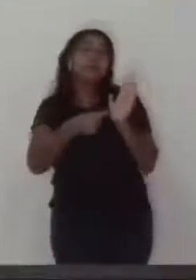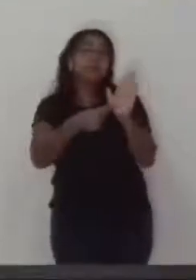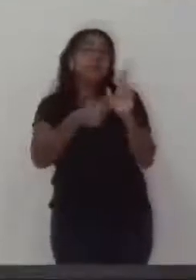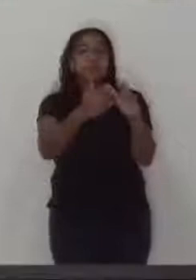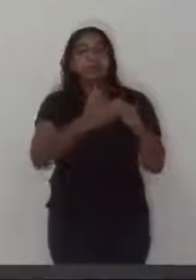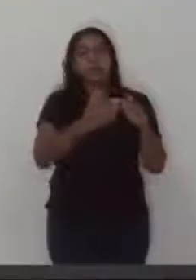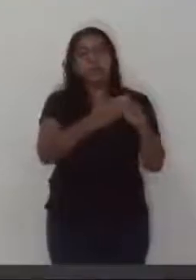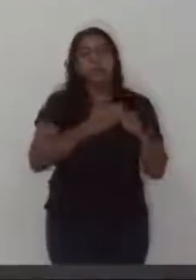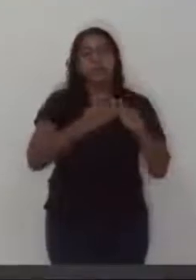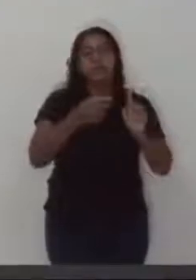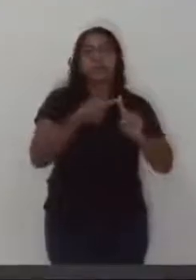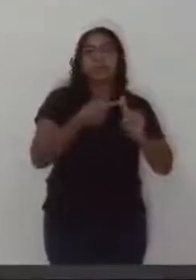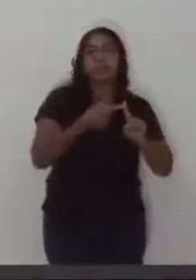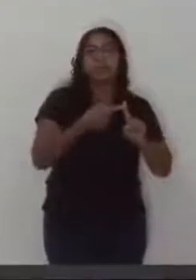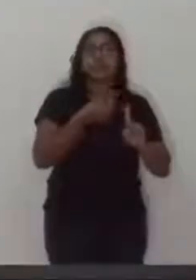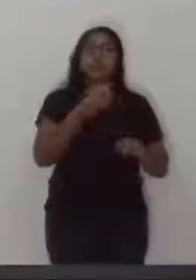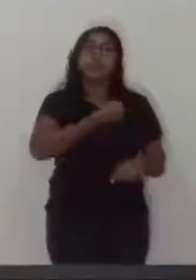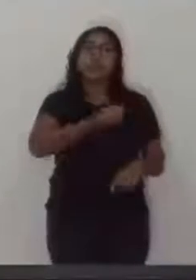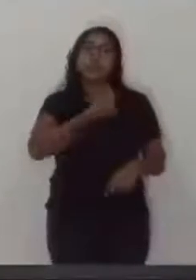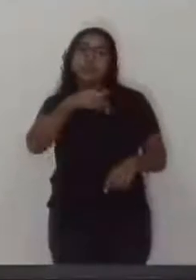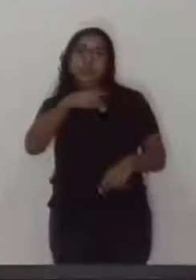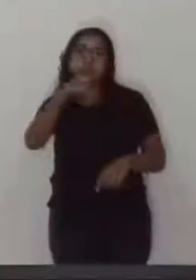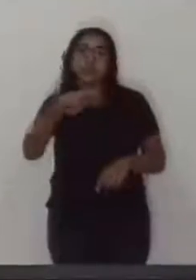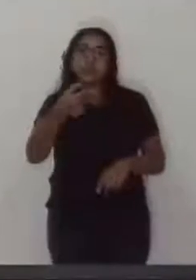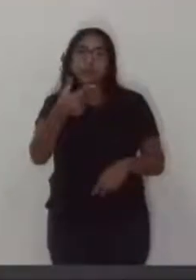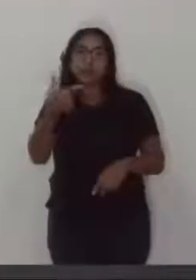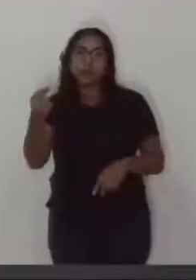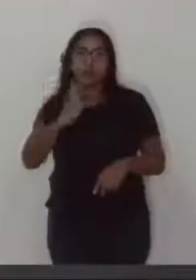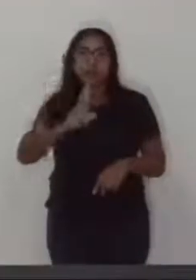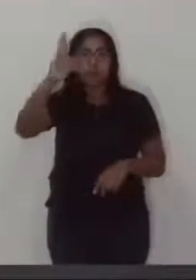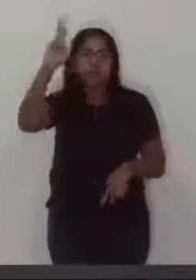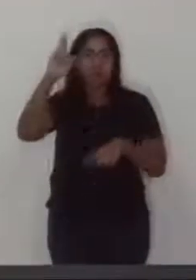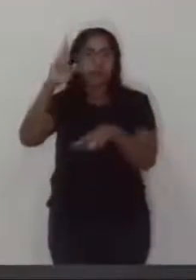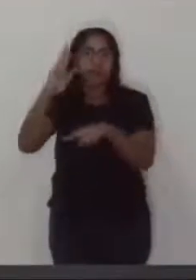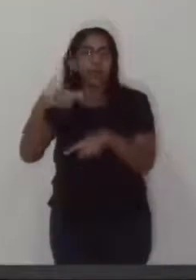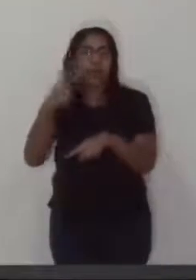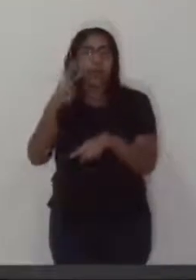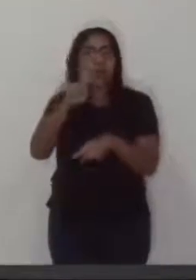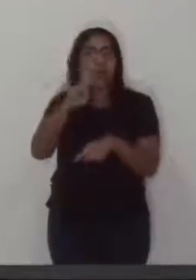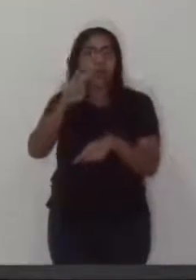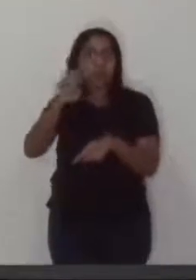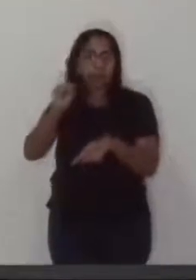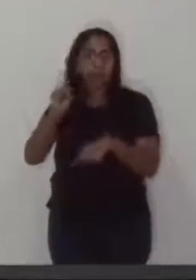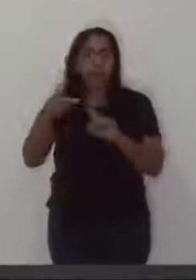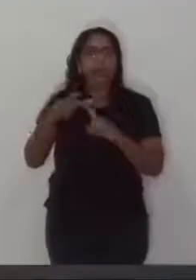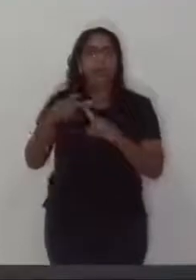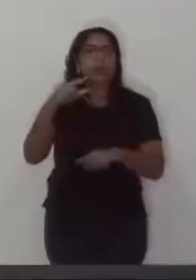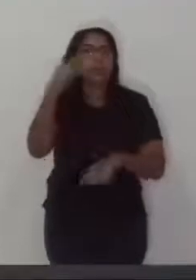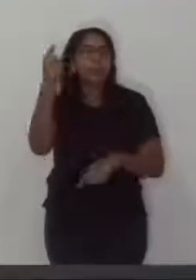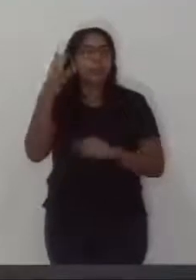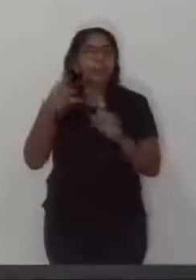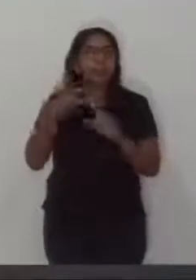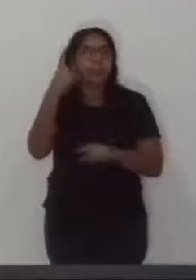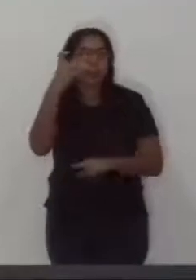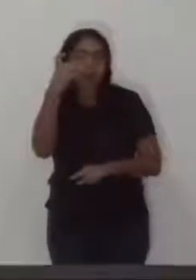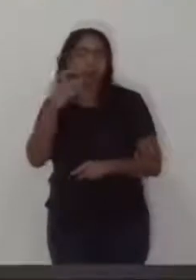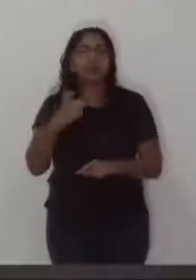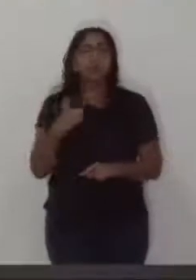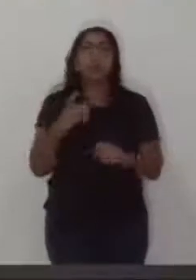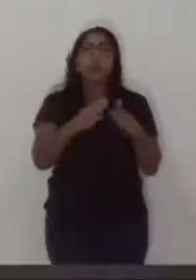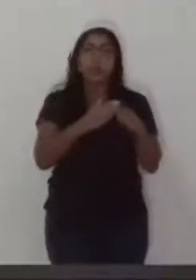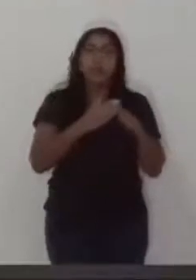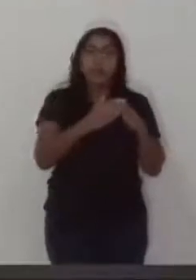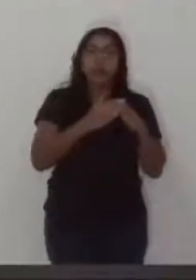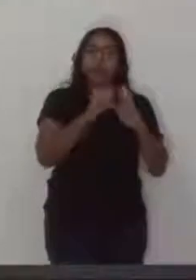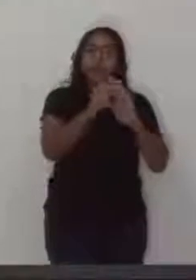Requerimentos. Requerimento número 7 de 2020, de autoria vereador Rubens Nunes, Paulinho Palmeira, Nil Ramos e Marcos Ferraz. Requeremos, de